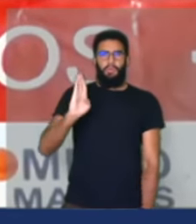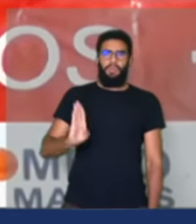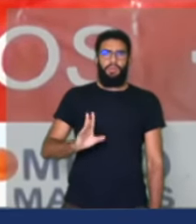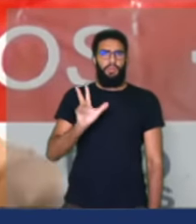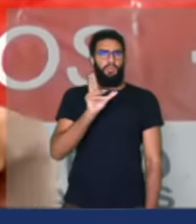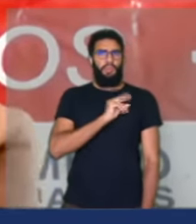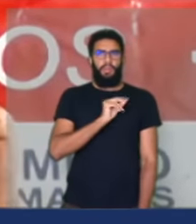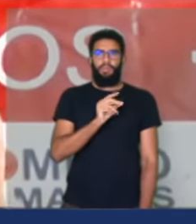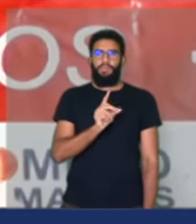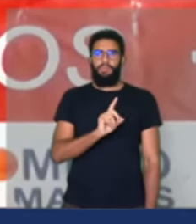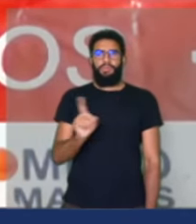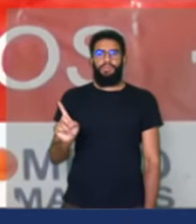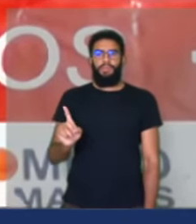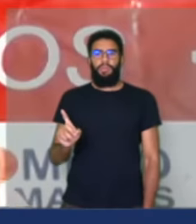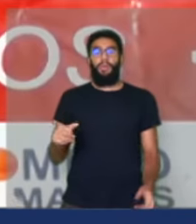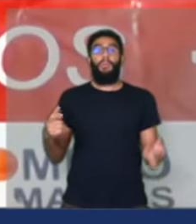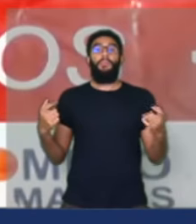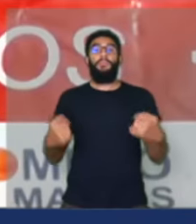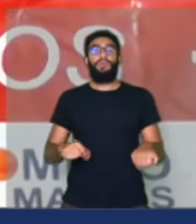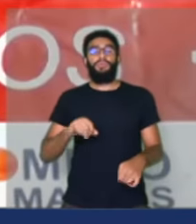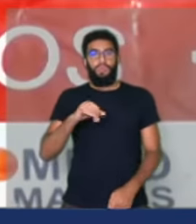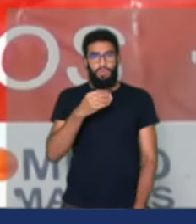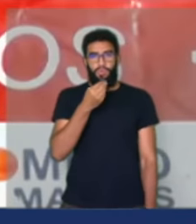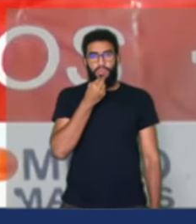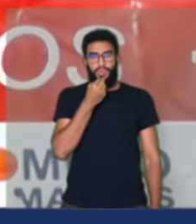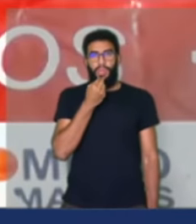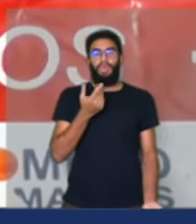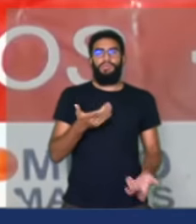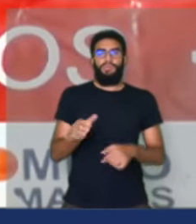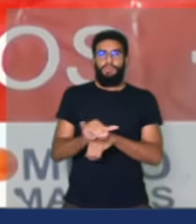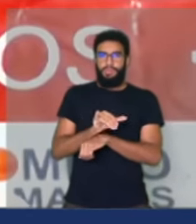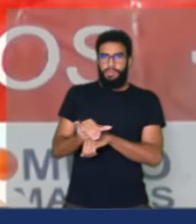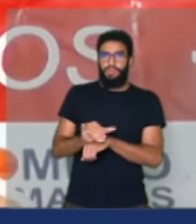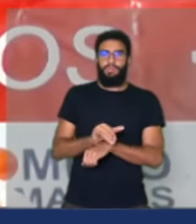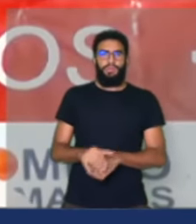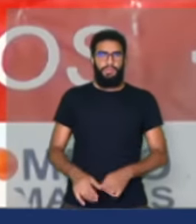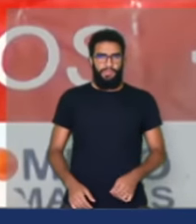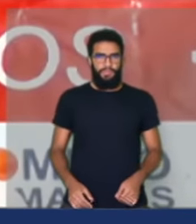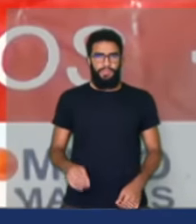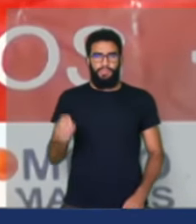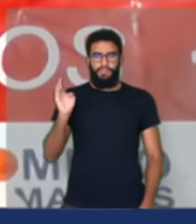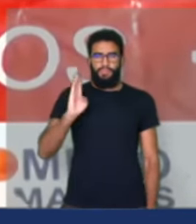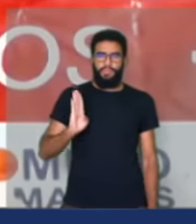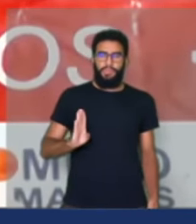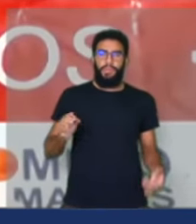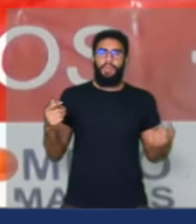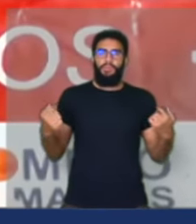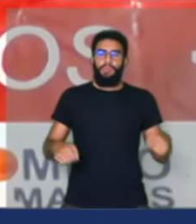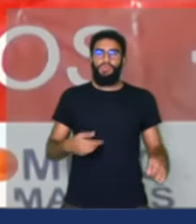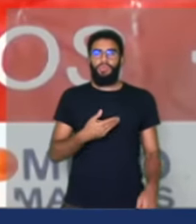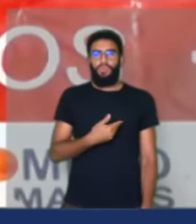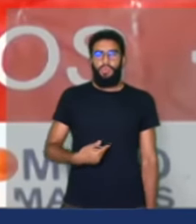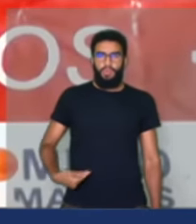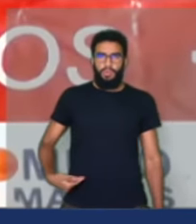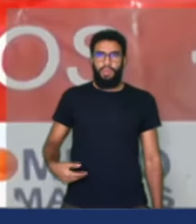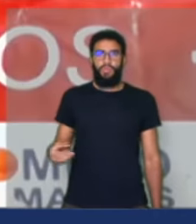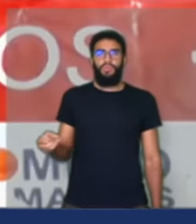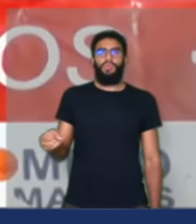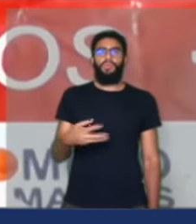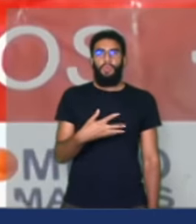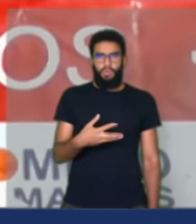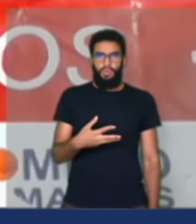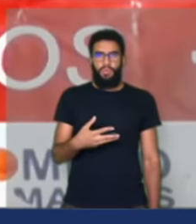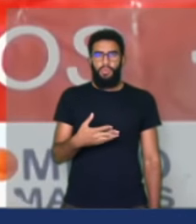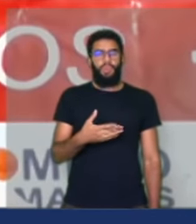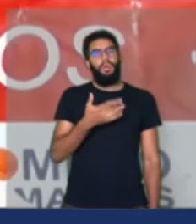isso. O Brasil precisa de uma chance, de uma alternativa. O Brasil precisa de um novo governo. E esse novo governo, esse nome